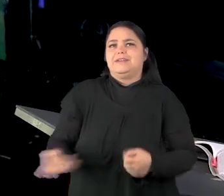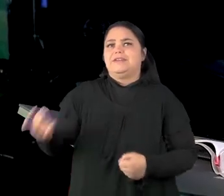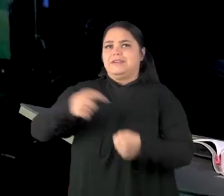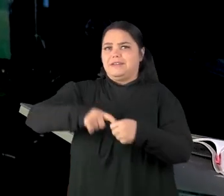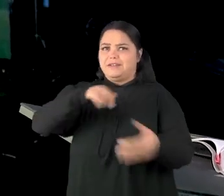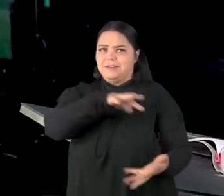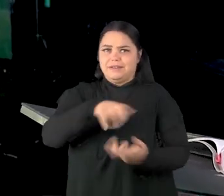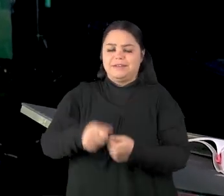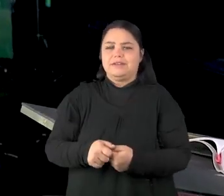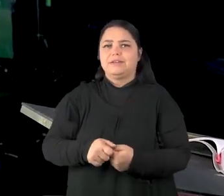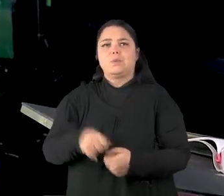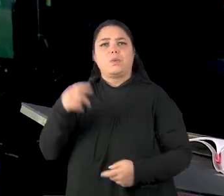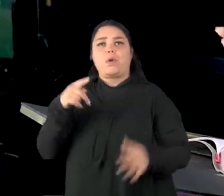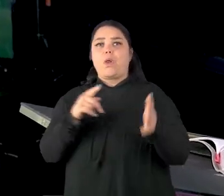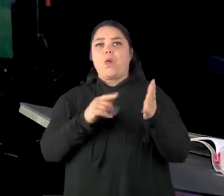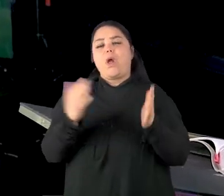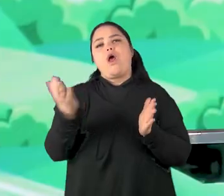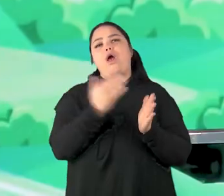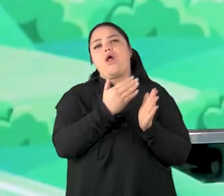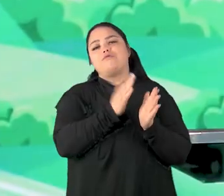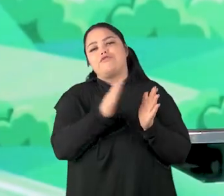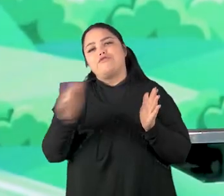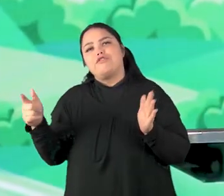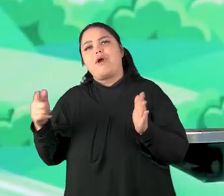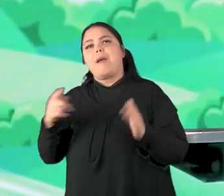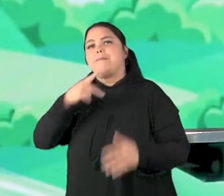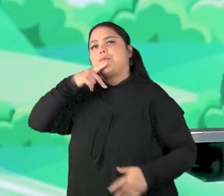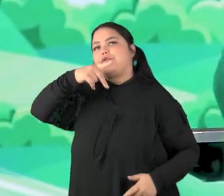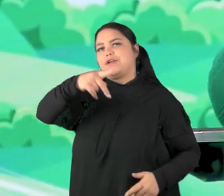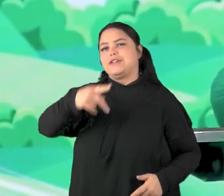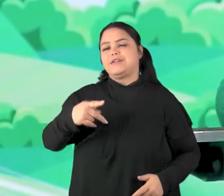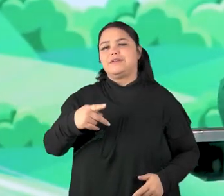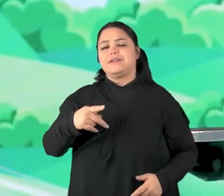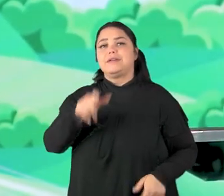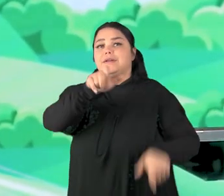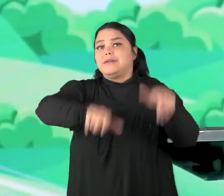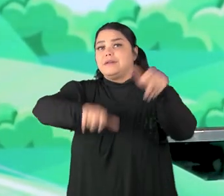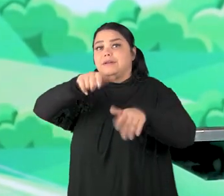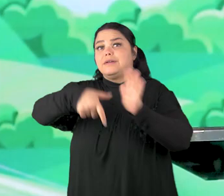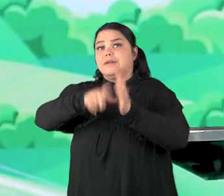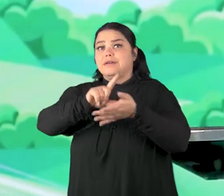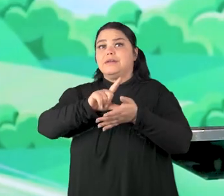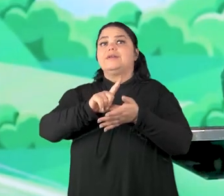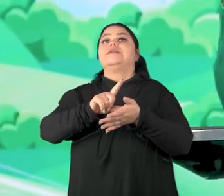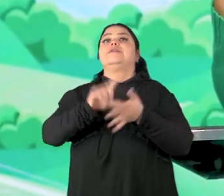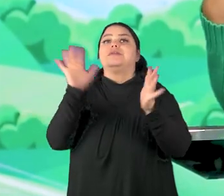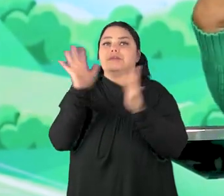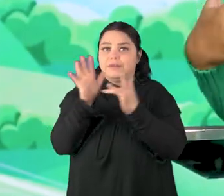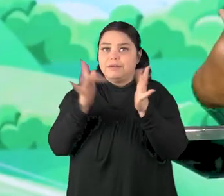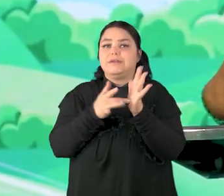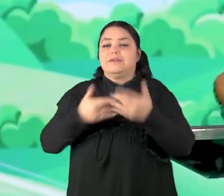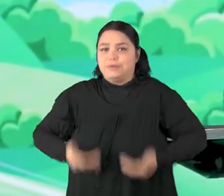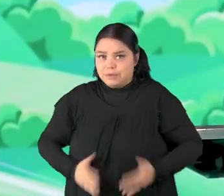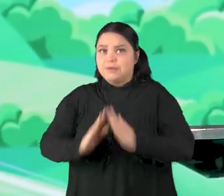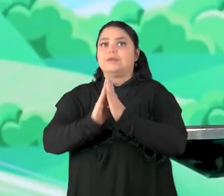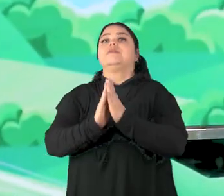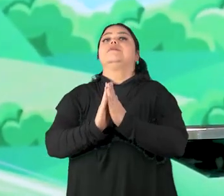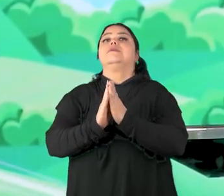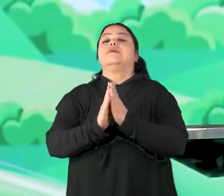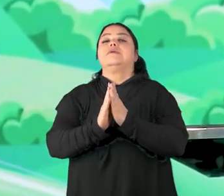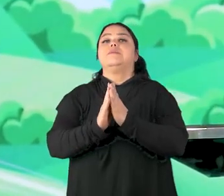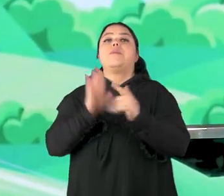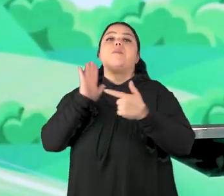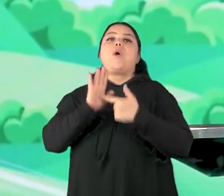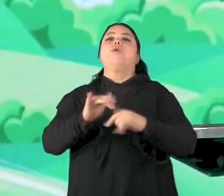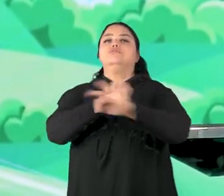aqui foram profecias atrás de profecias. Ou seja, as pessoas antes mesmo de Jesus nascer estavam